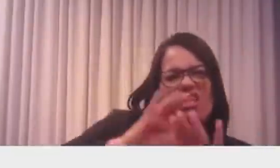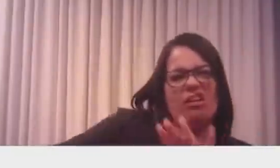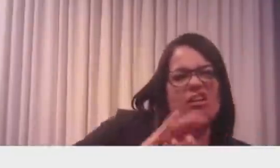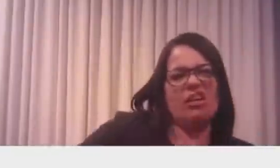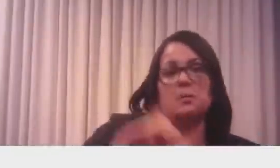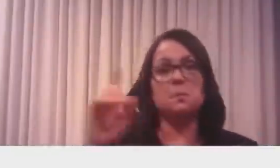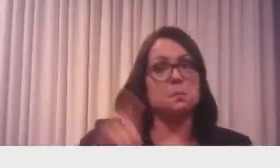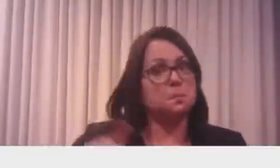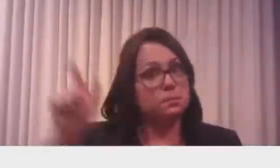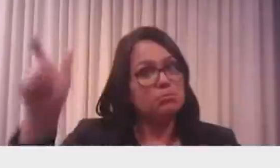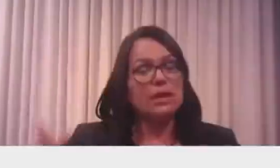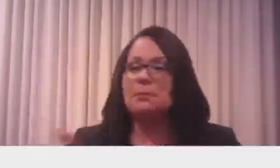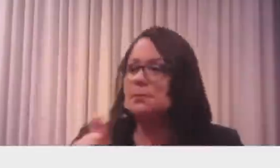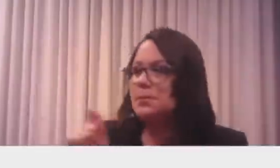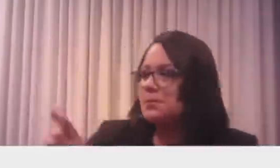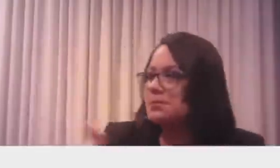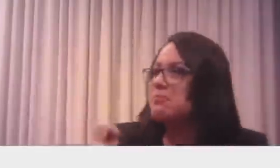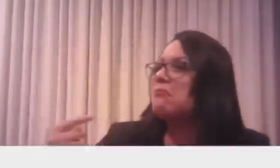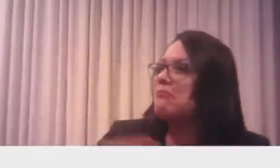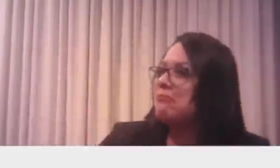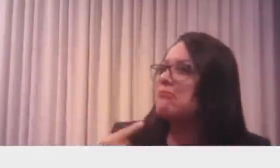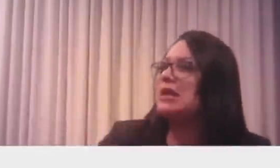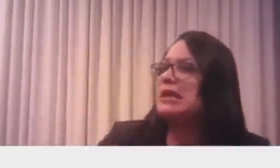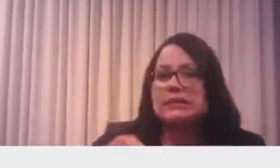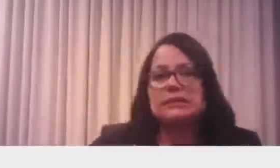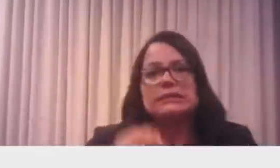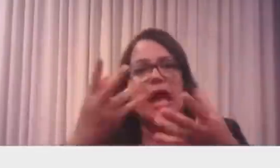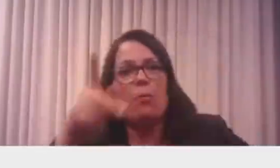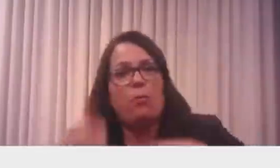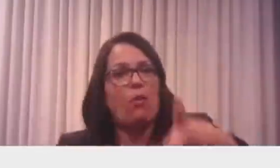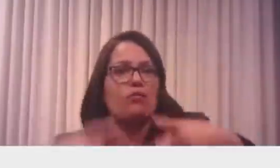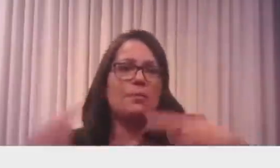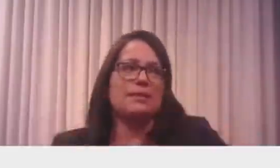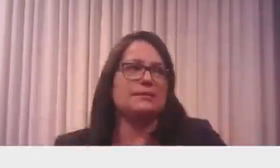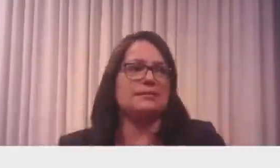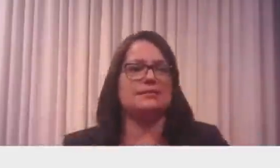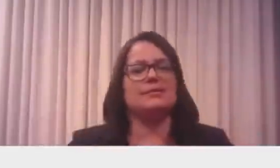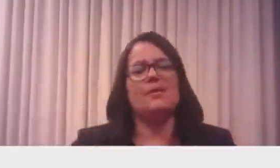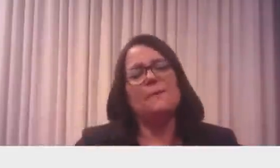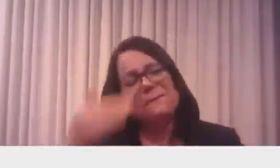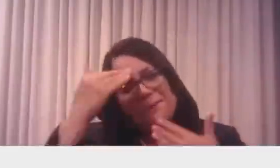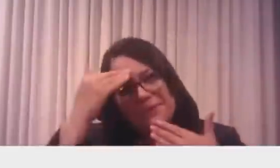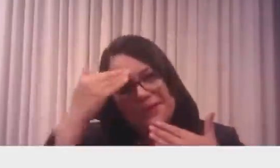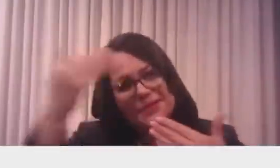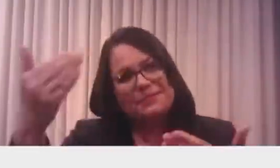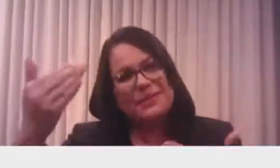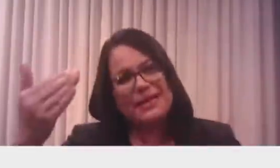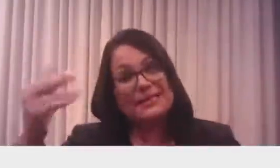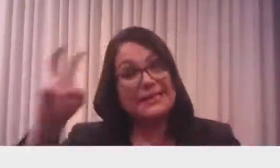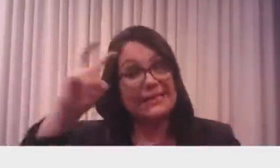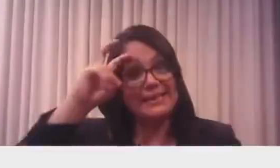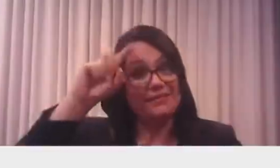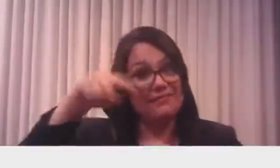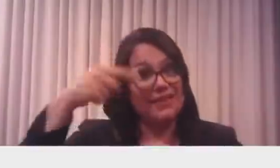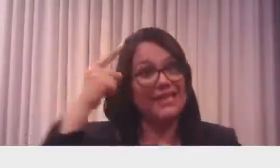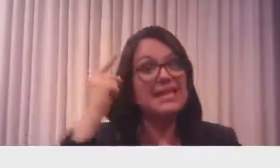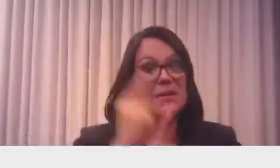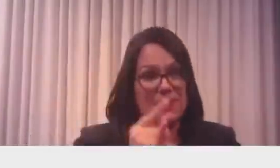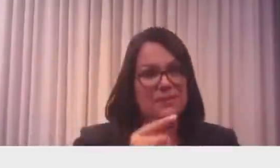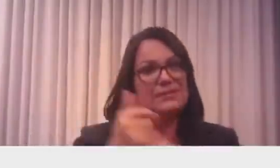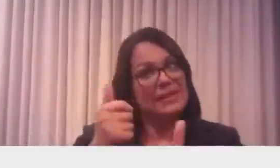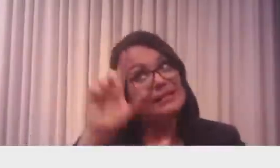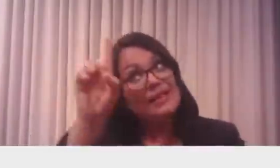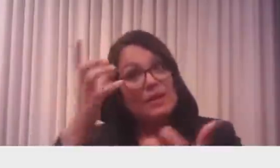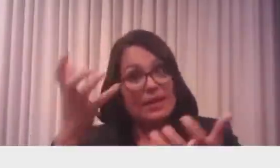e transmitindo, realmente, informações que o povo precisava na ponta da linha. Muito obrigado a todos. Até quinta-feira que vem, se Deus